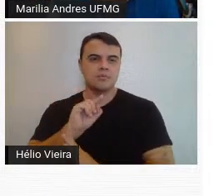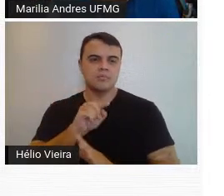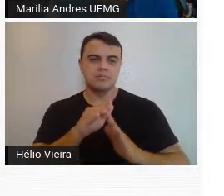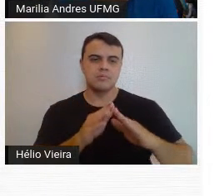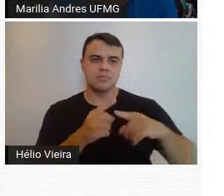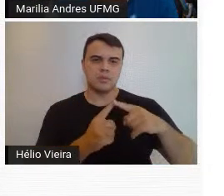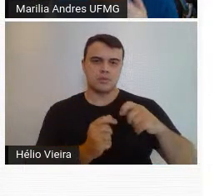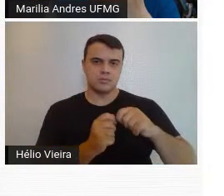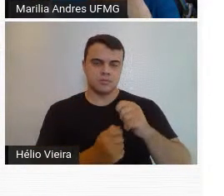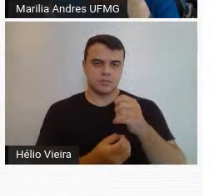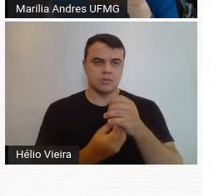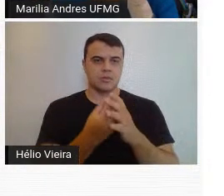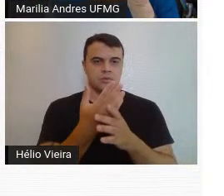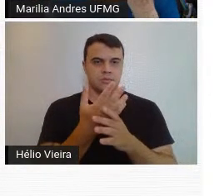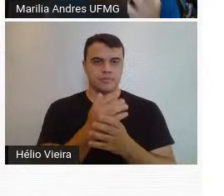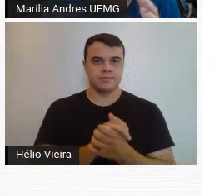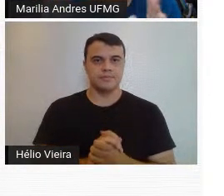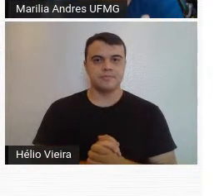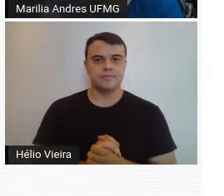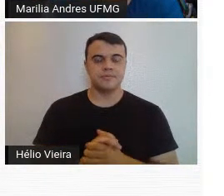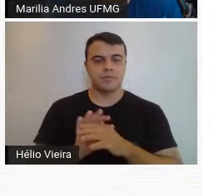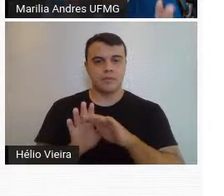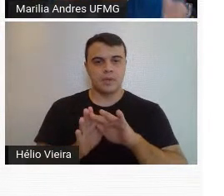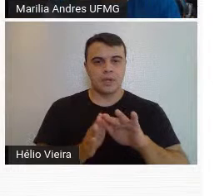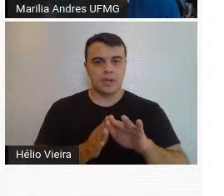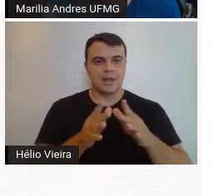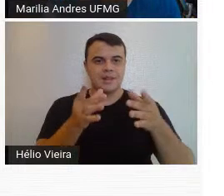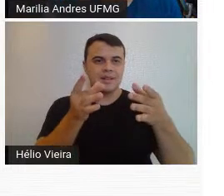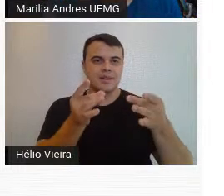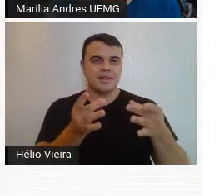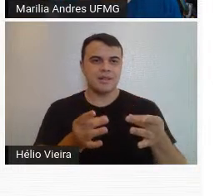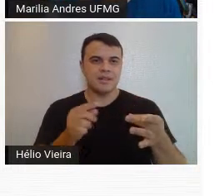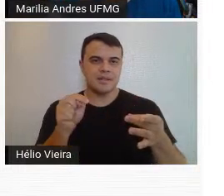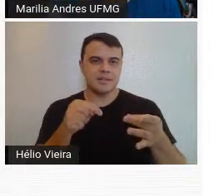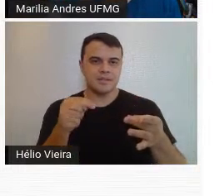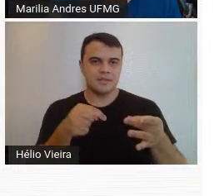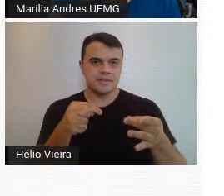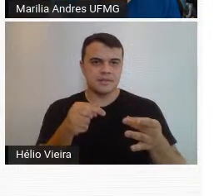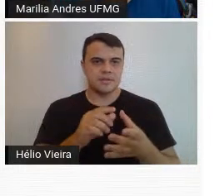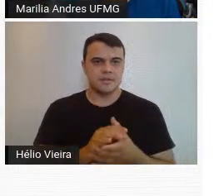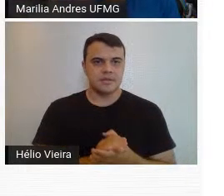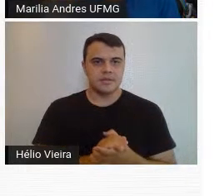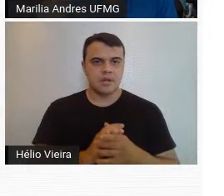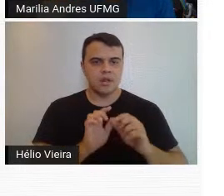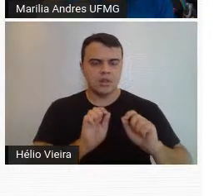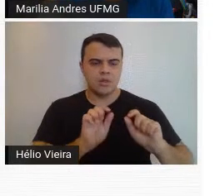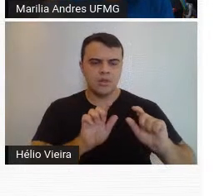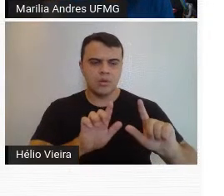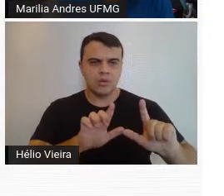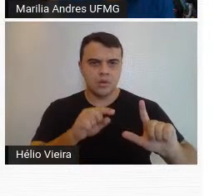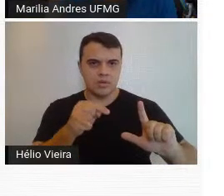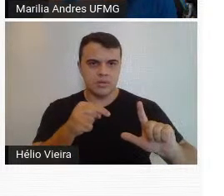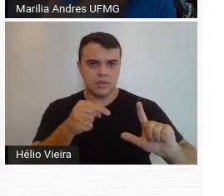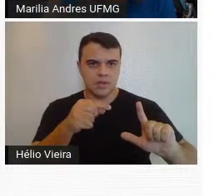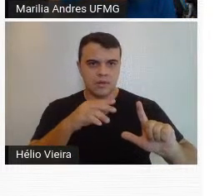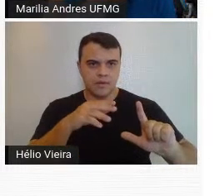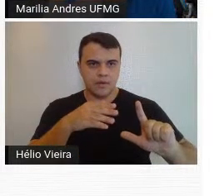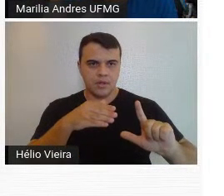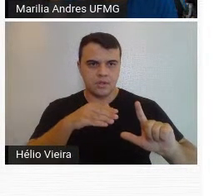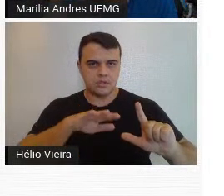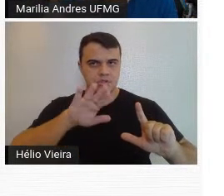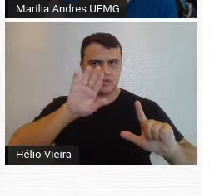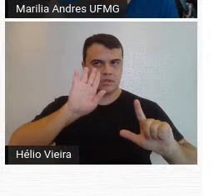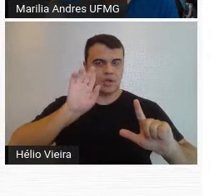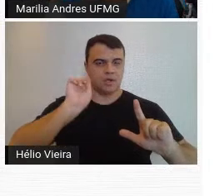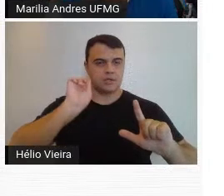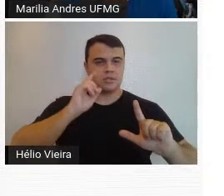Pode passar, por favor. Bom, é um detalhe do azulejo que fica na parte de trás